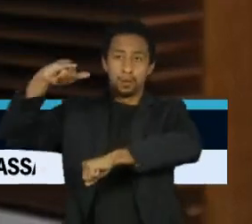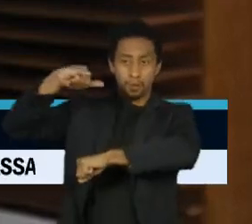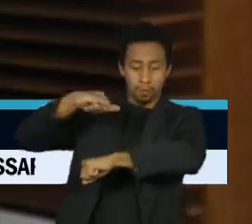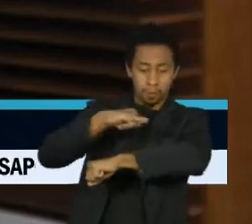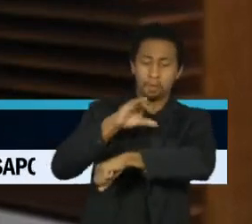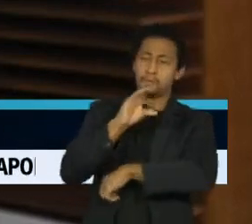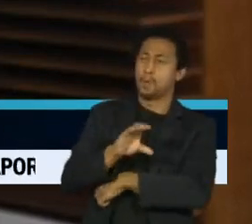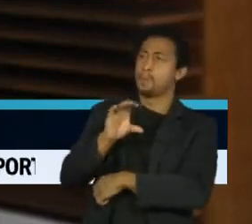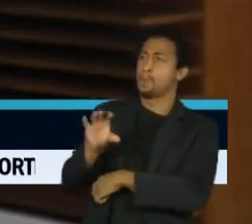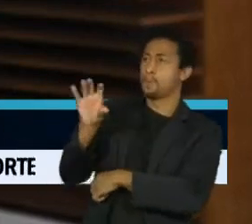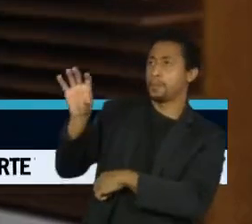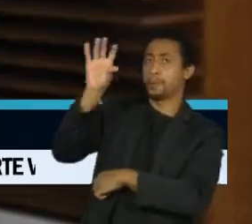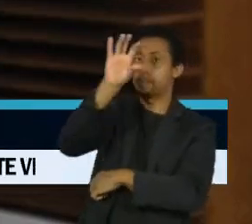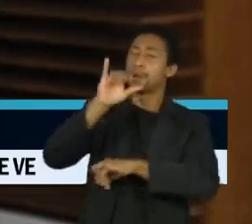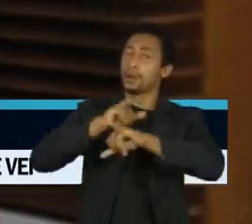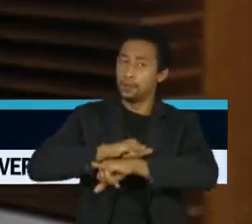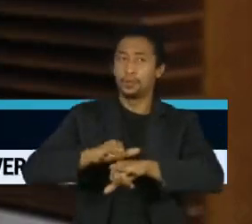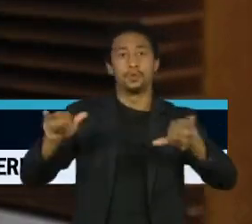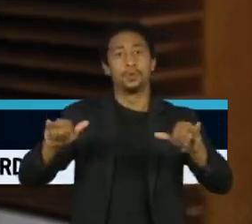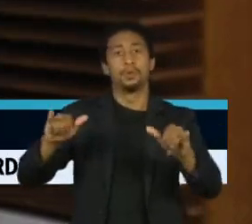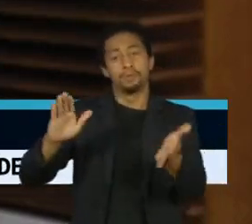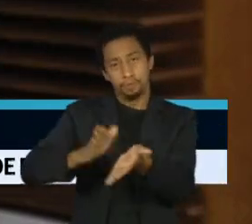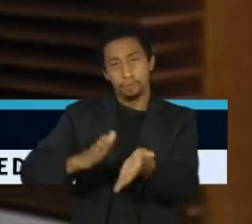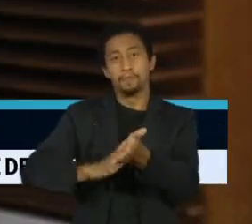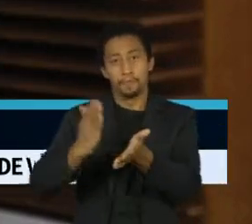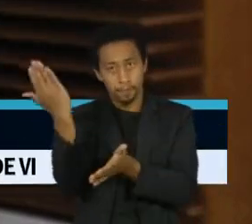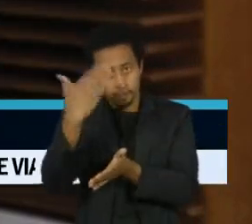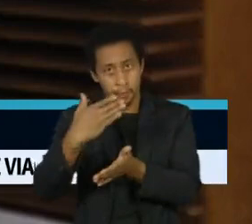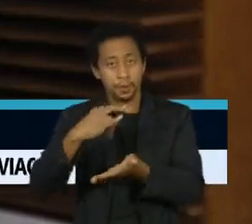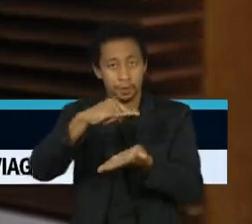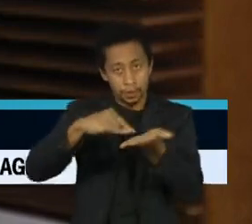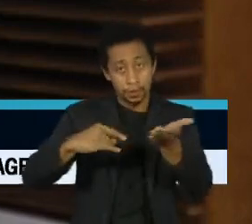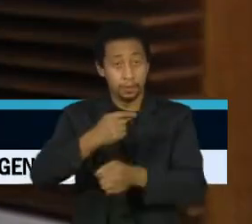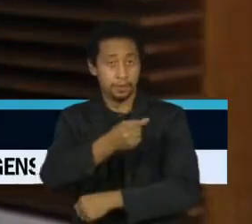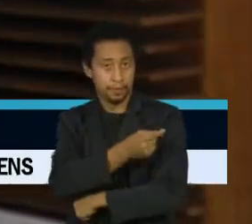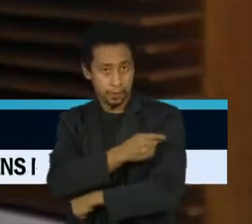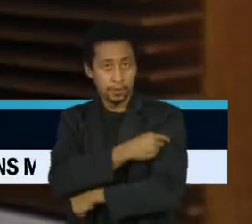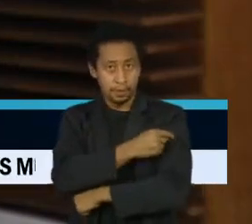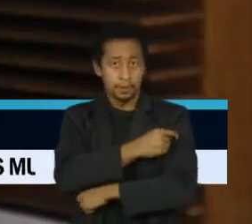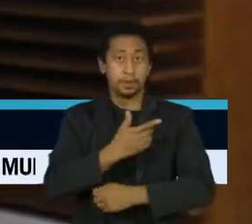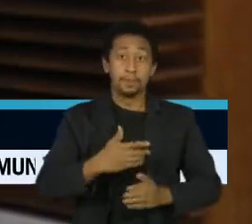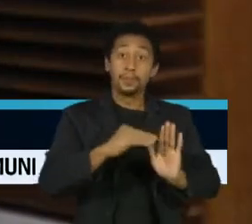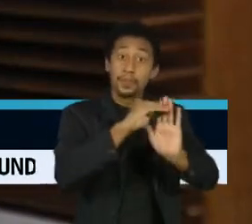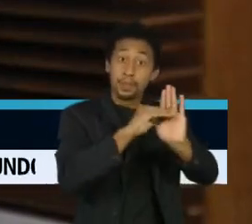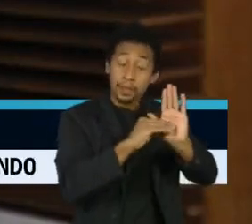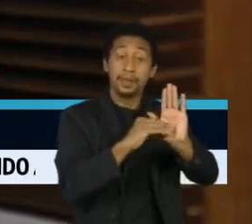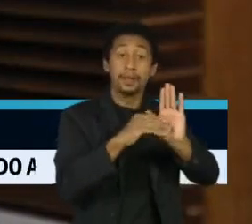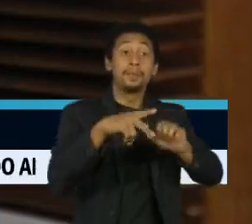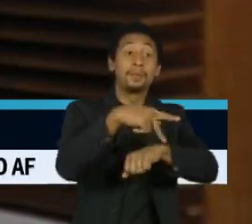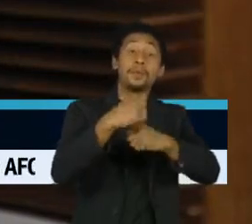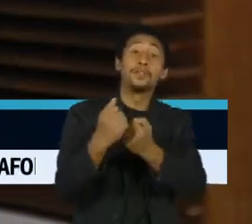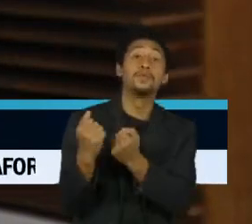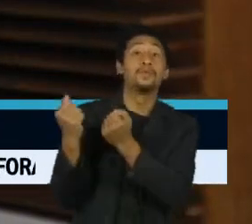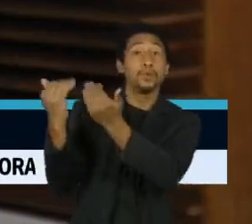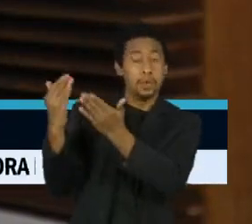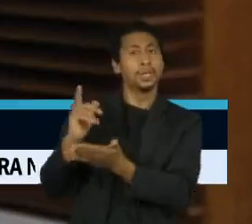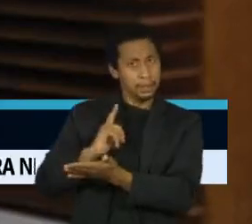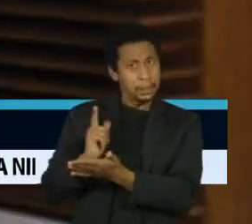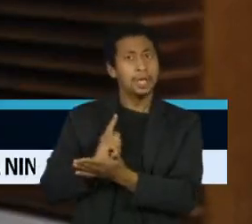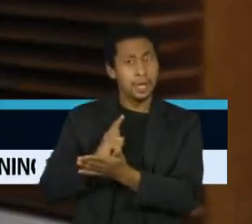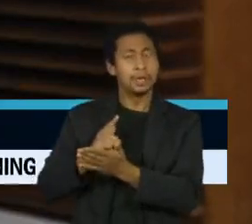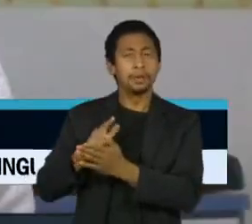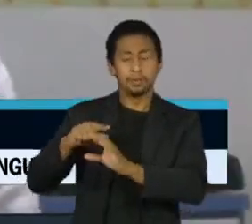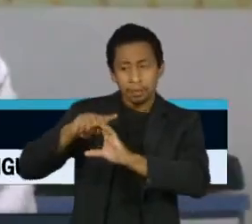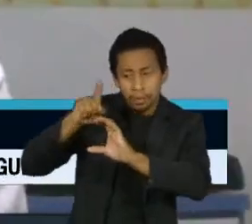para exigirem o comprovante de vacinação. A medida, adotada em outros países, é defendida por